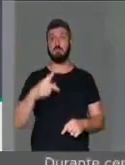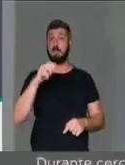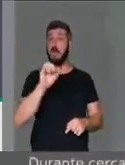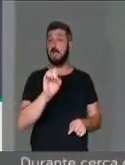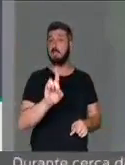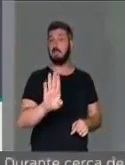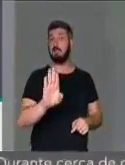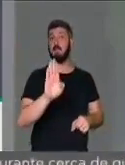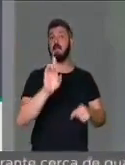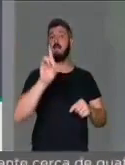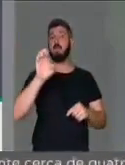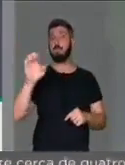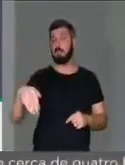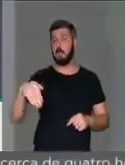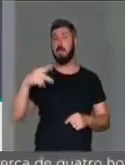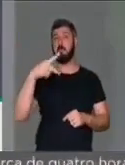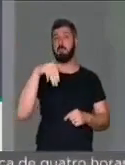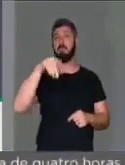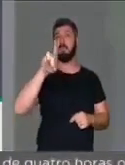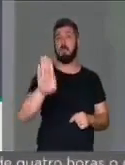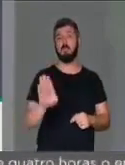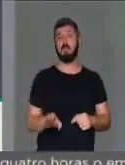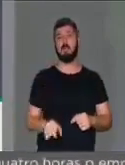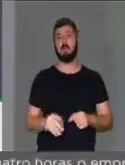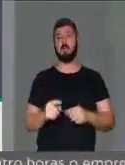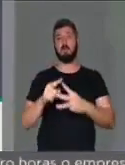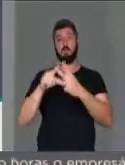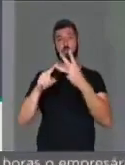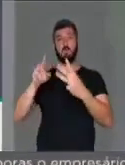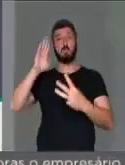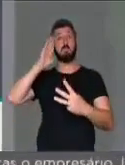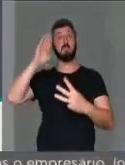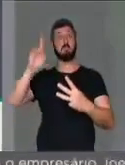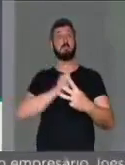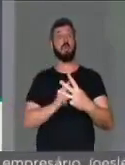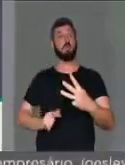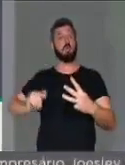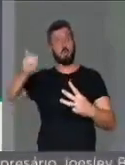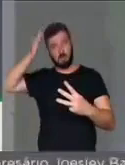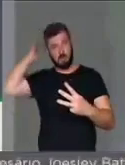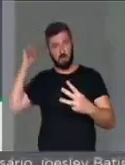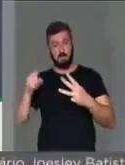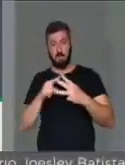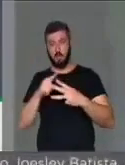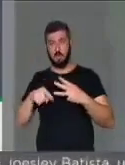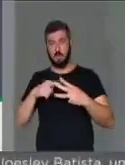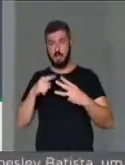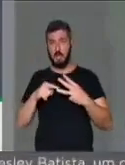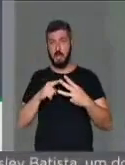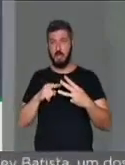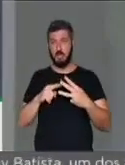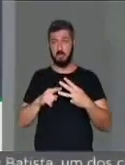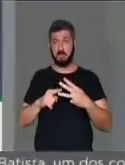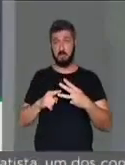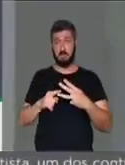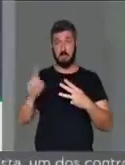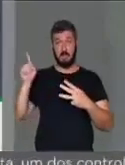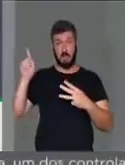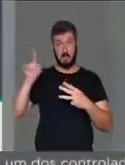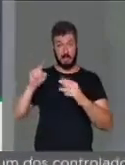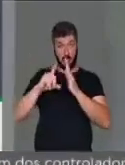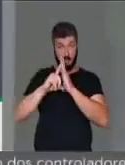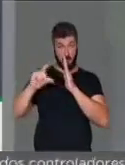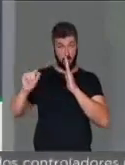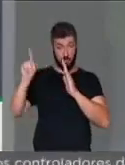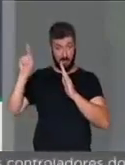PSDB, o DEM e o PMDB que é a cabeça do governo de Temer. Ali na Câmara, no